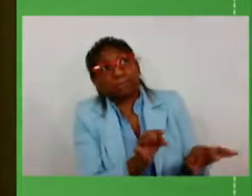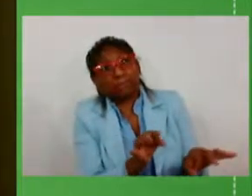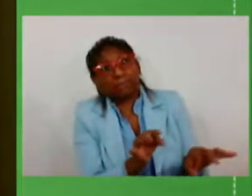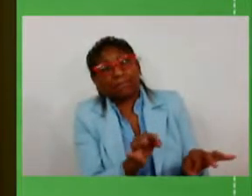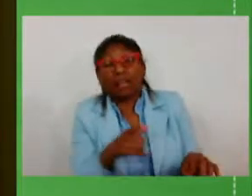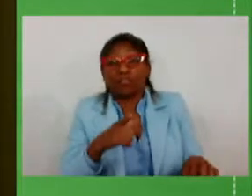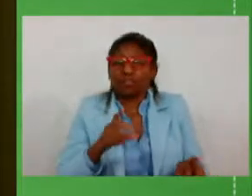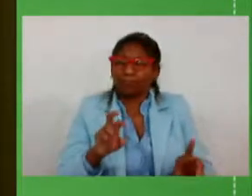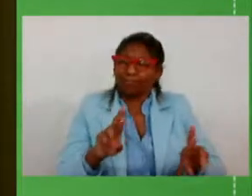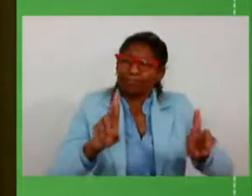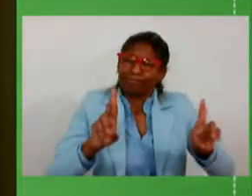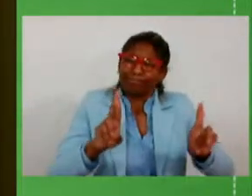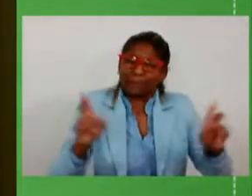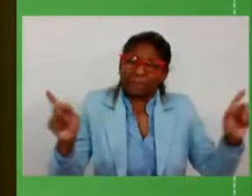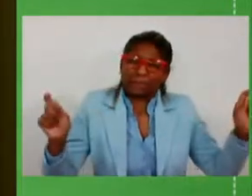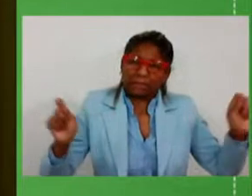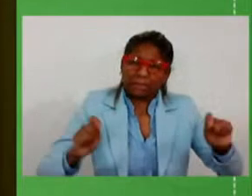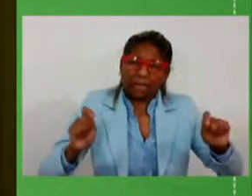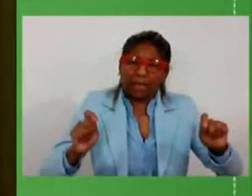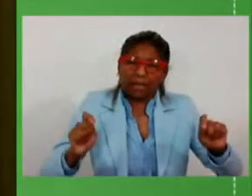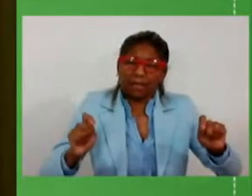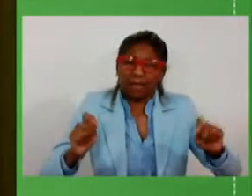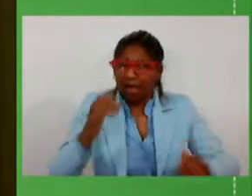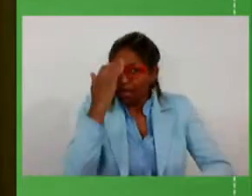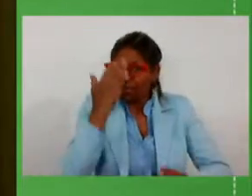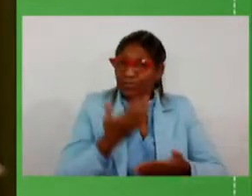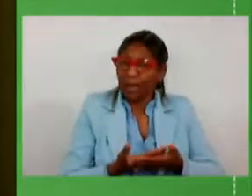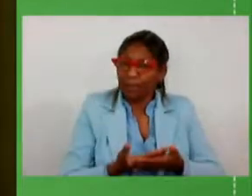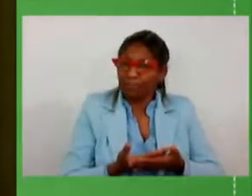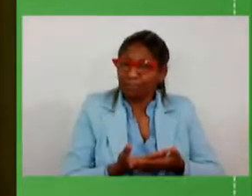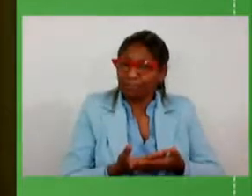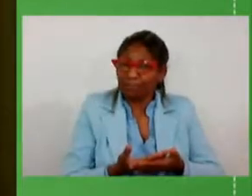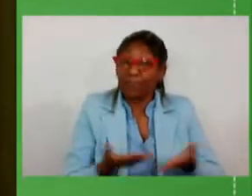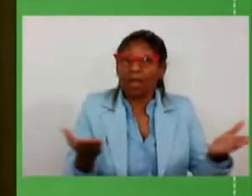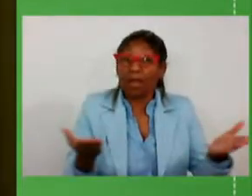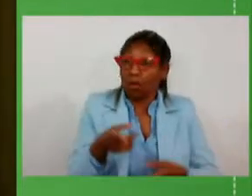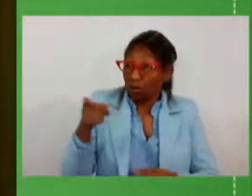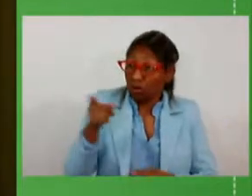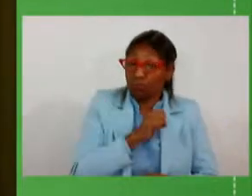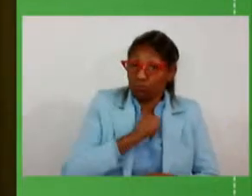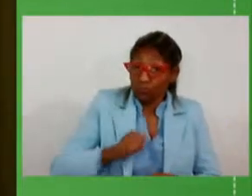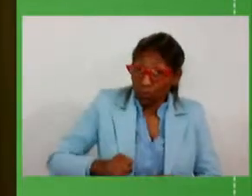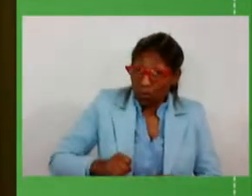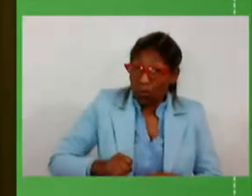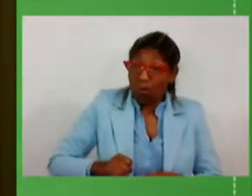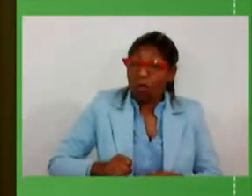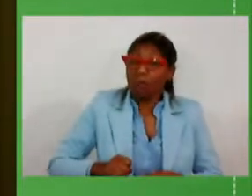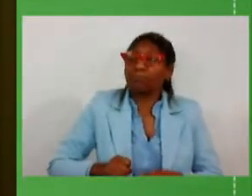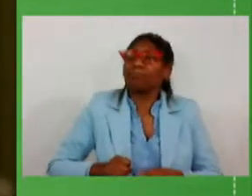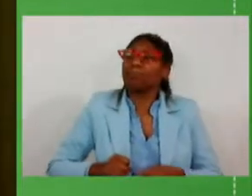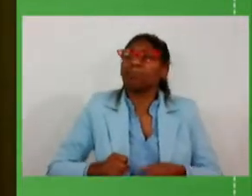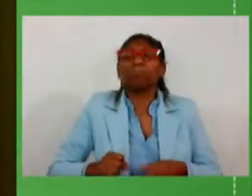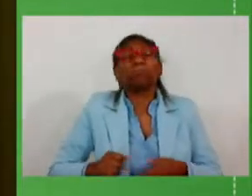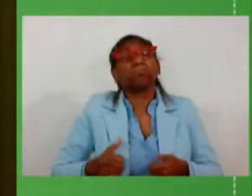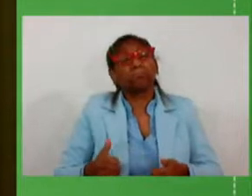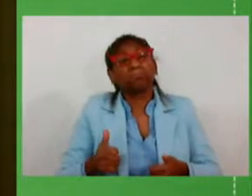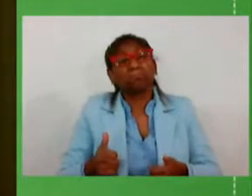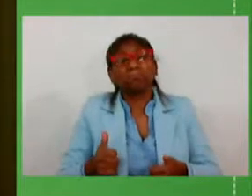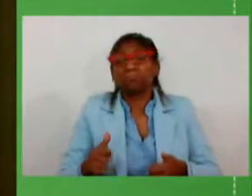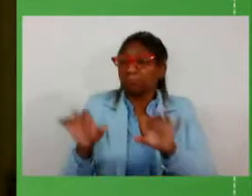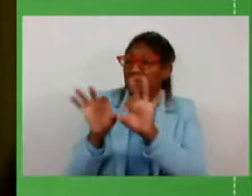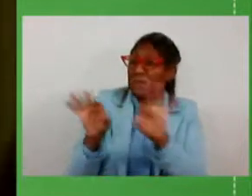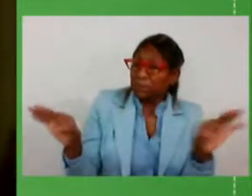expectativa de voltar a acreditar e o senhor na sua jovialidade até na sua simplicidade